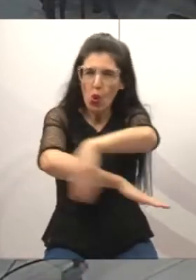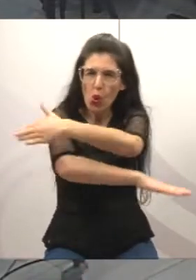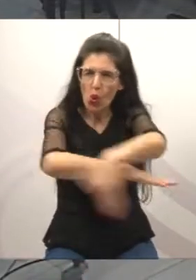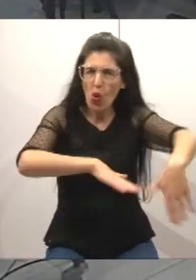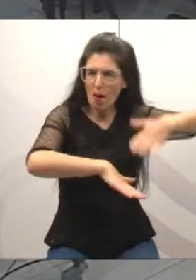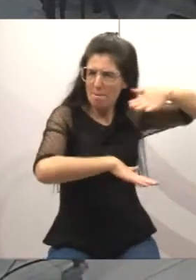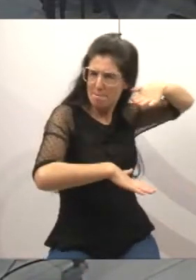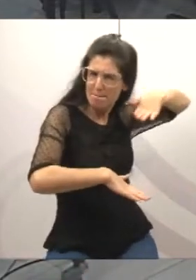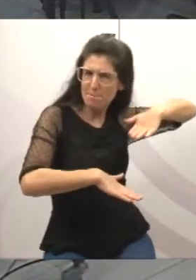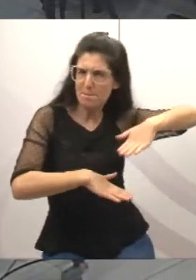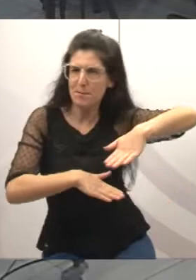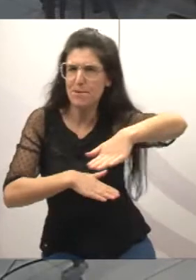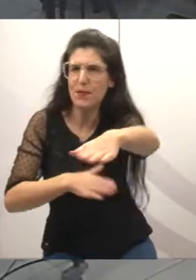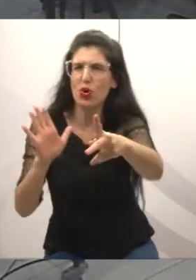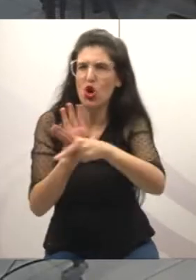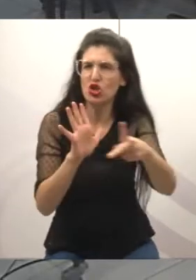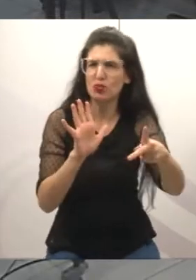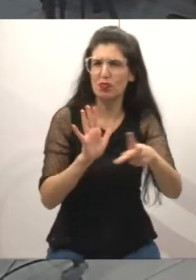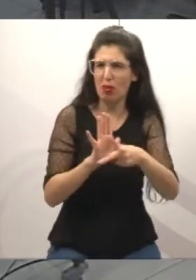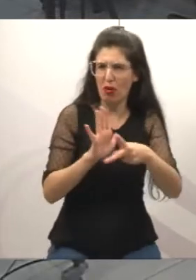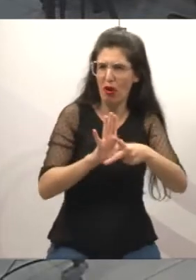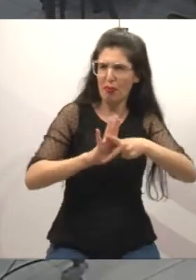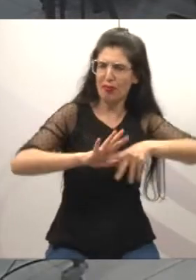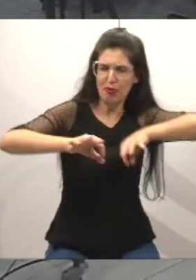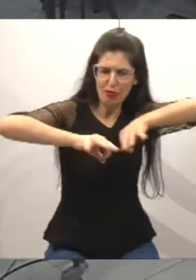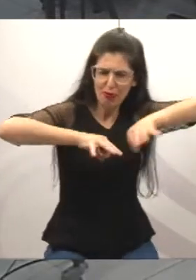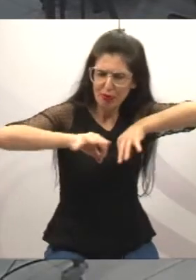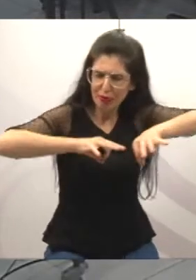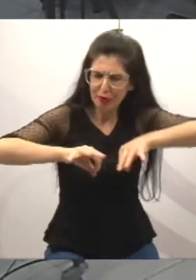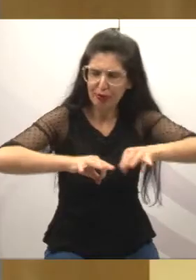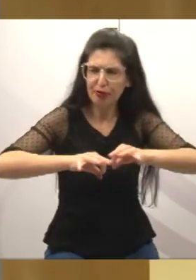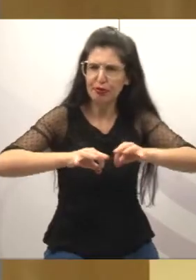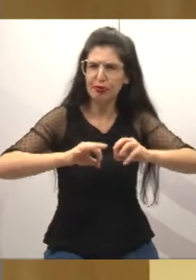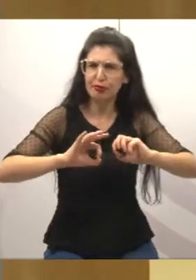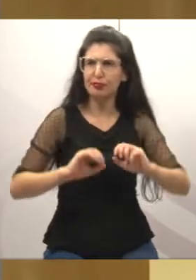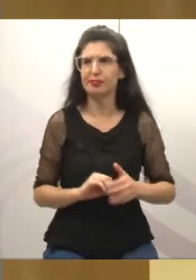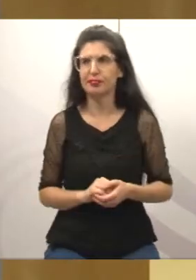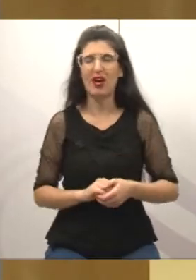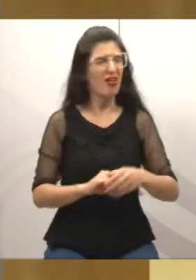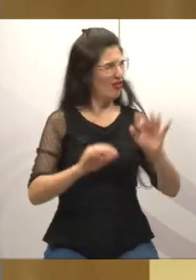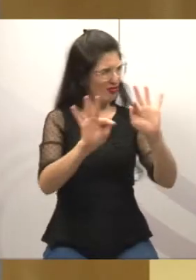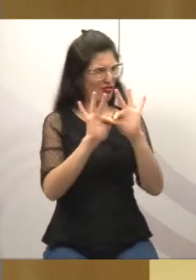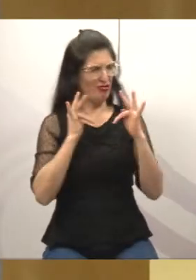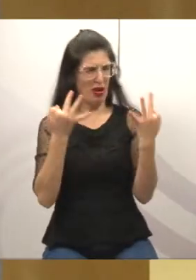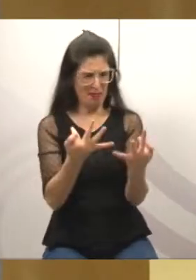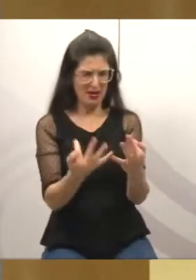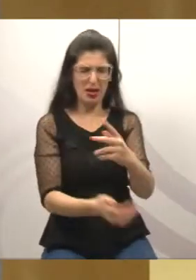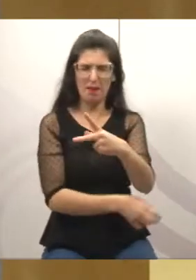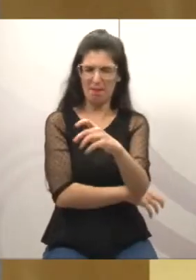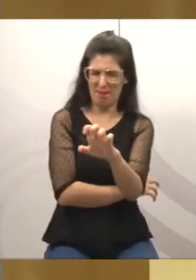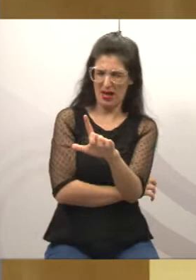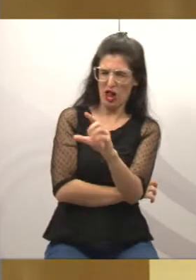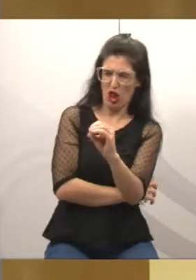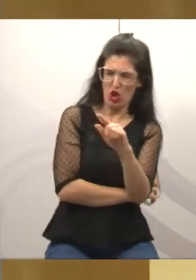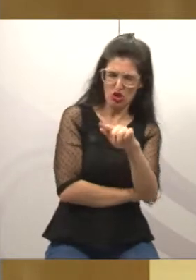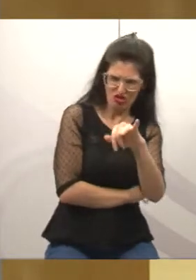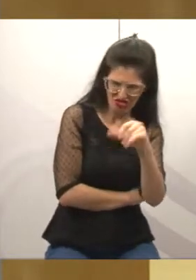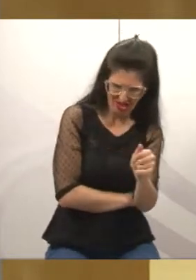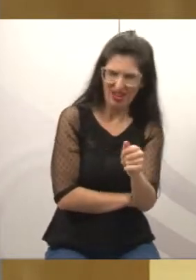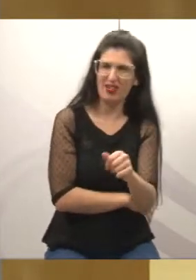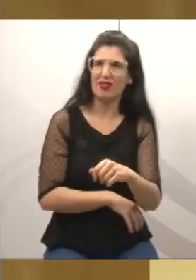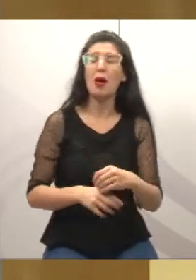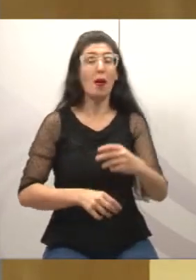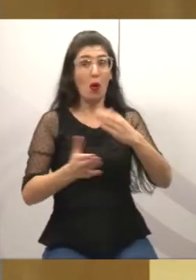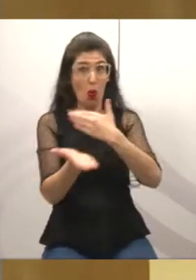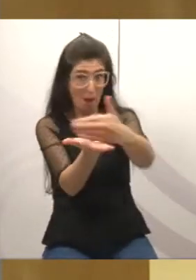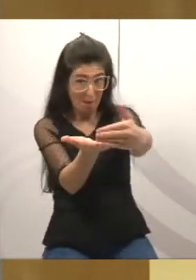muito fundamentalmente da família dos Pelógias. Então é uma rua que termina na Pensilvânia, começa